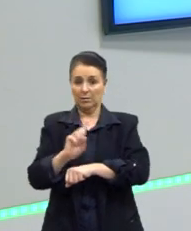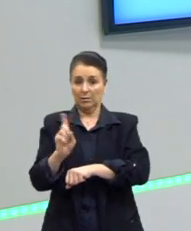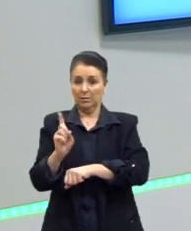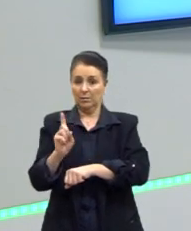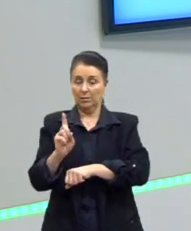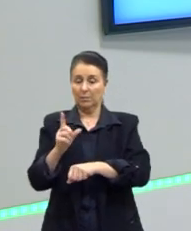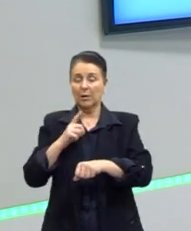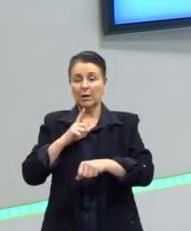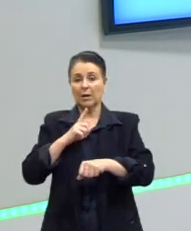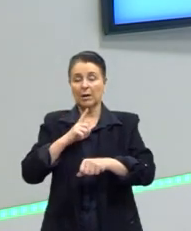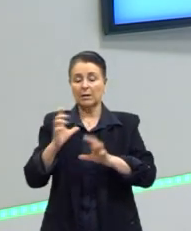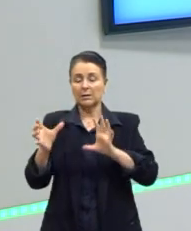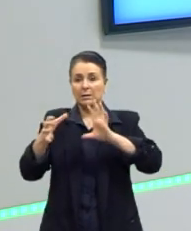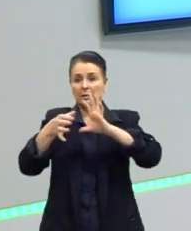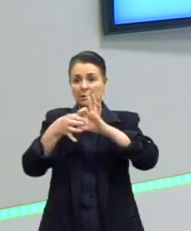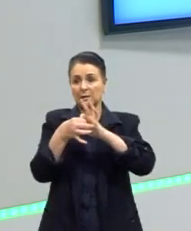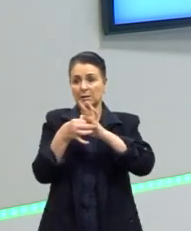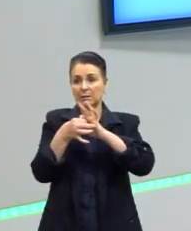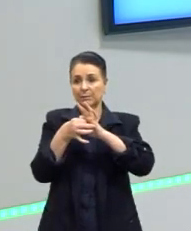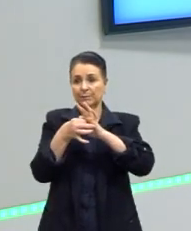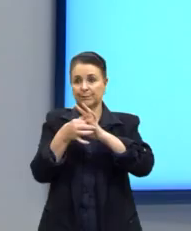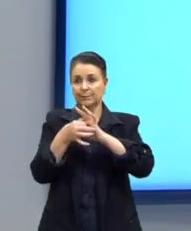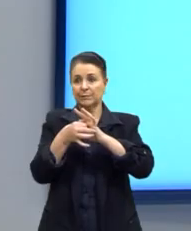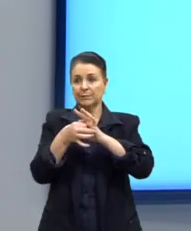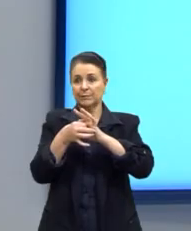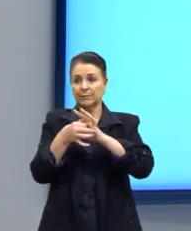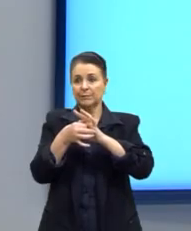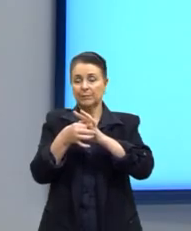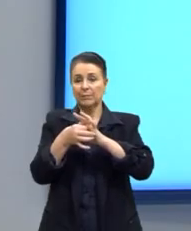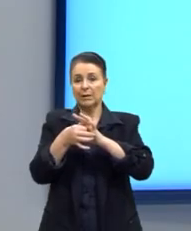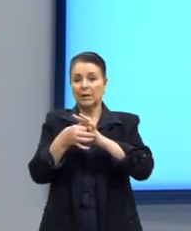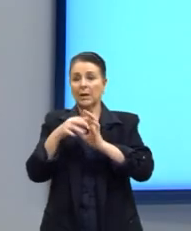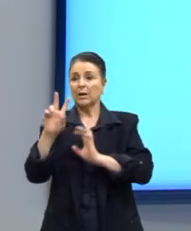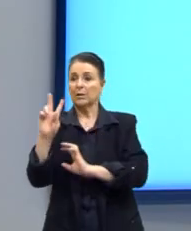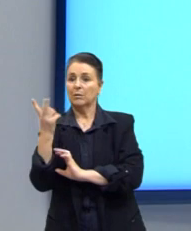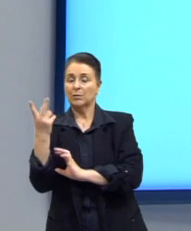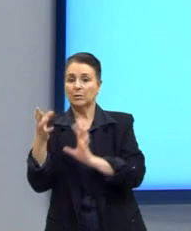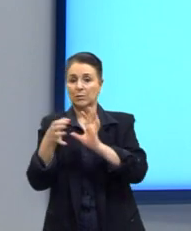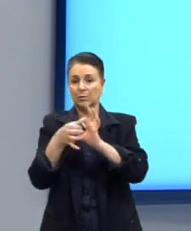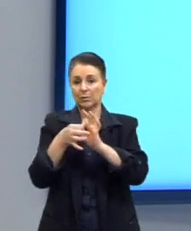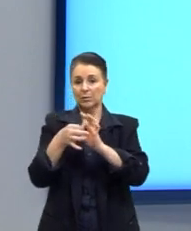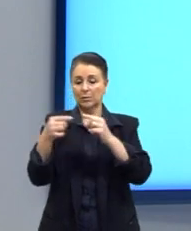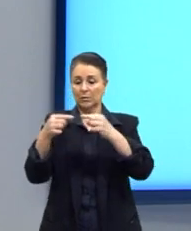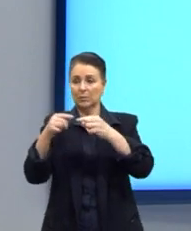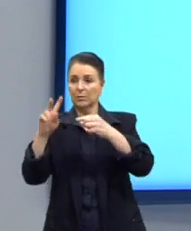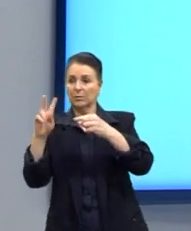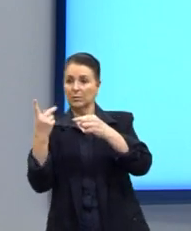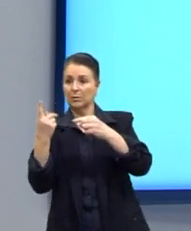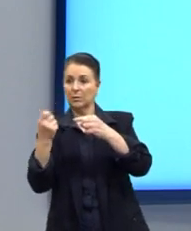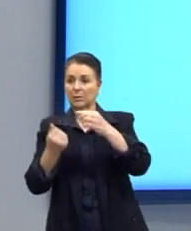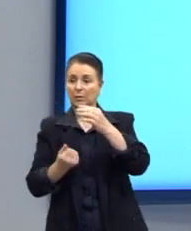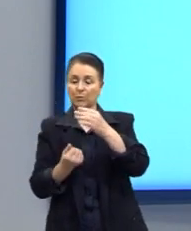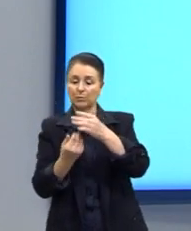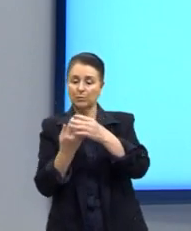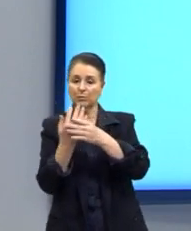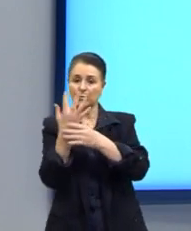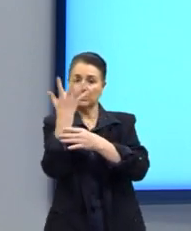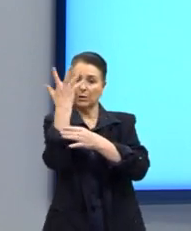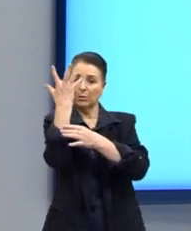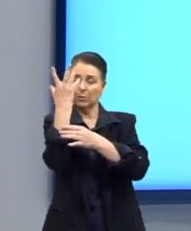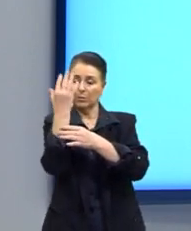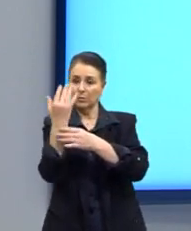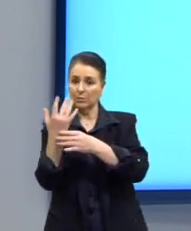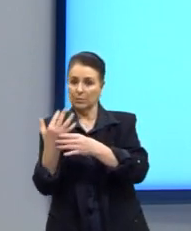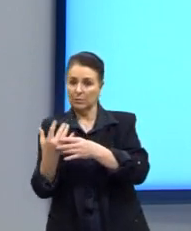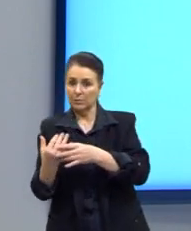reações de ligação de... elas realizam ligações de hidrogênio, possuem pontos de fusão e ebulição muito elevados, uma característica